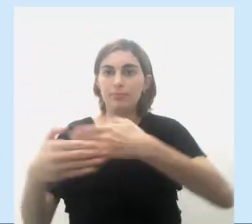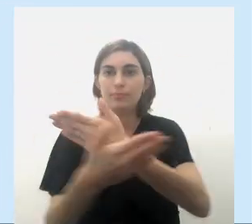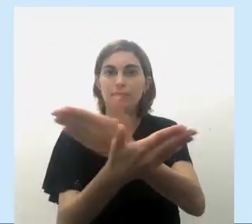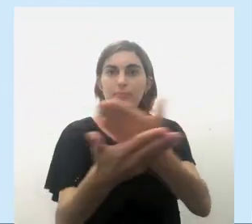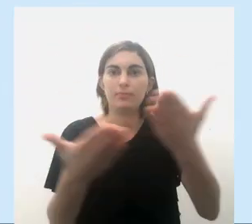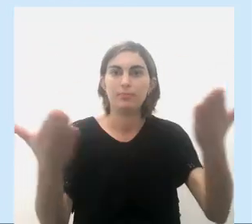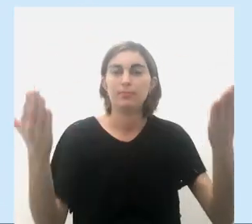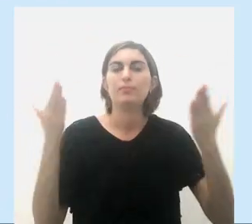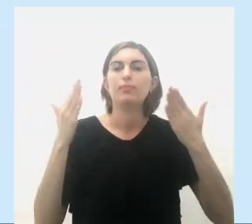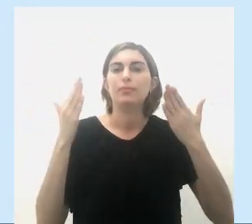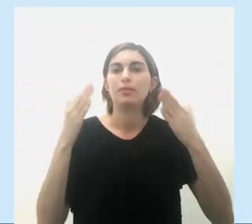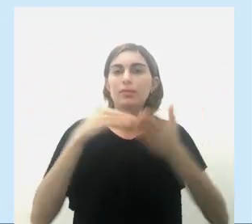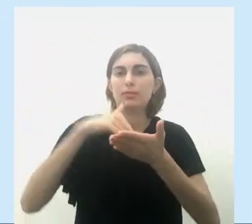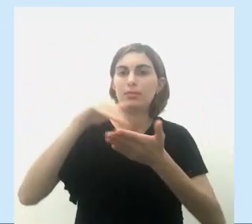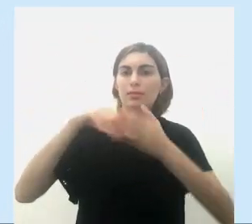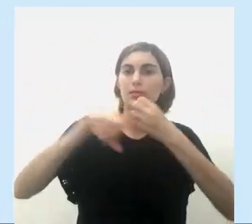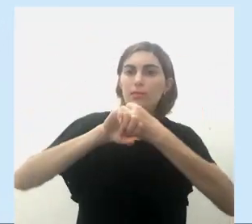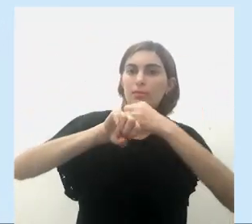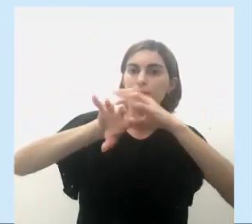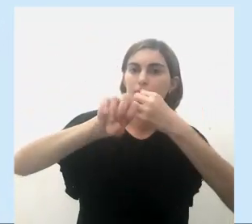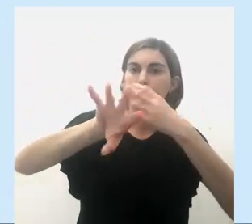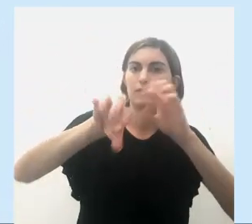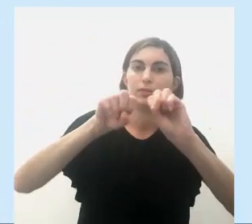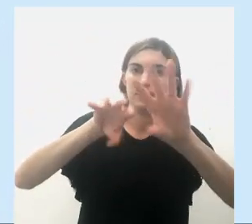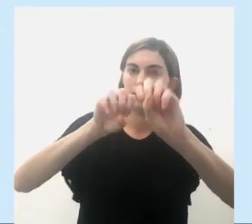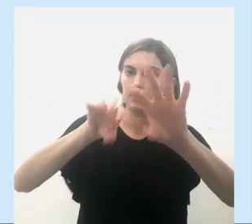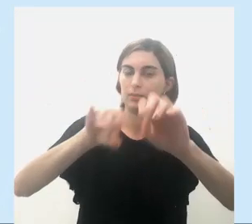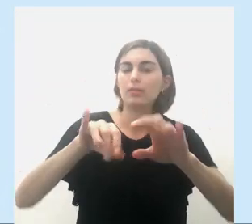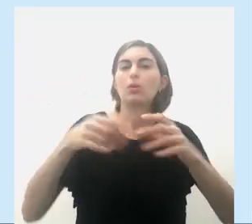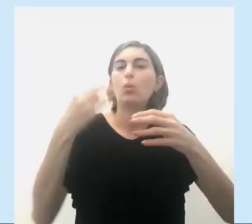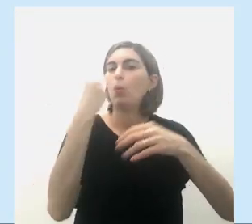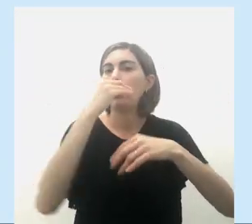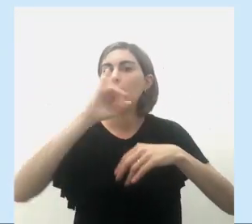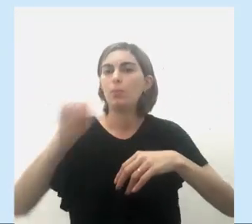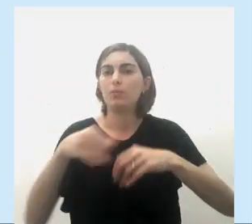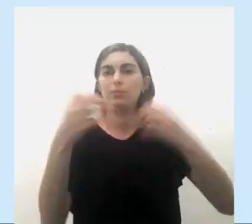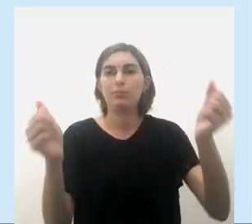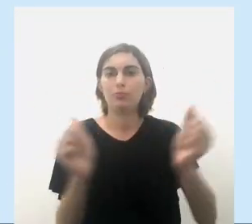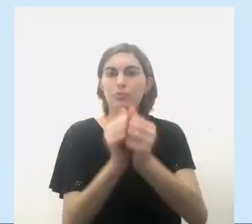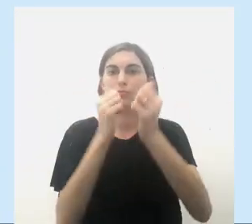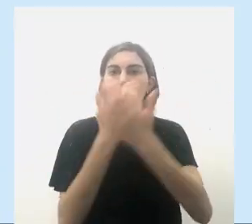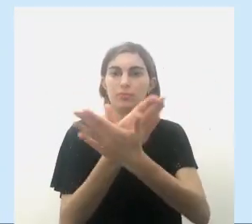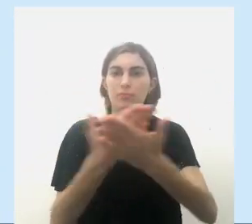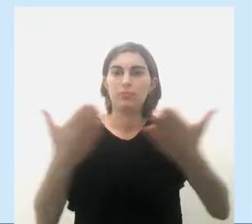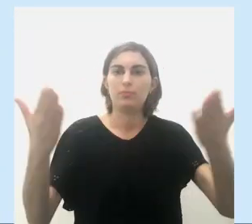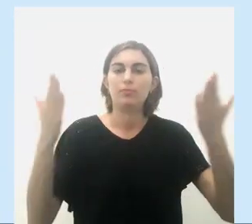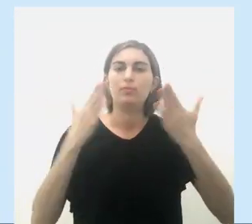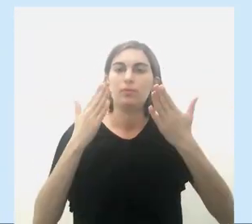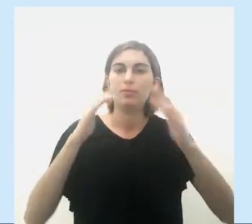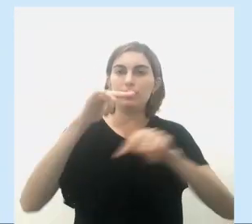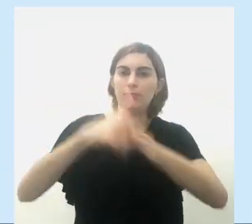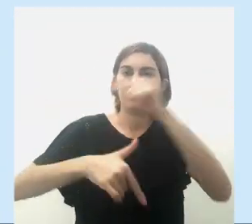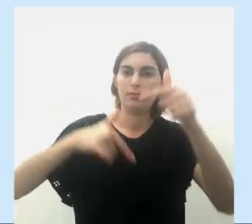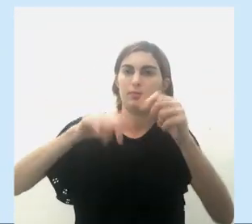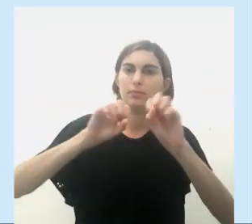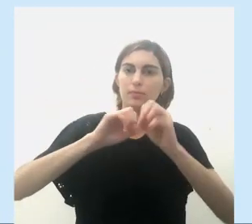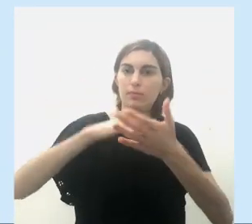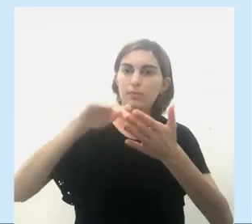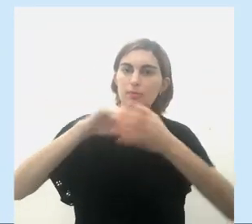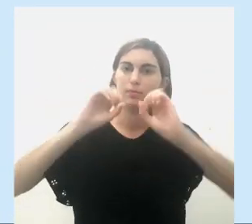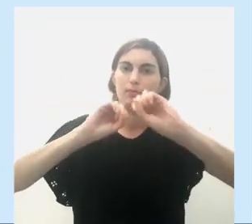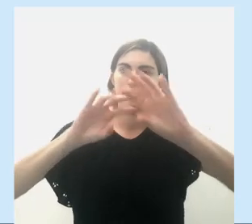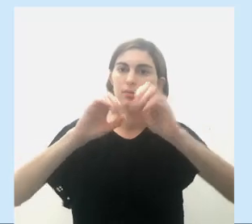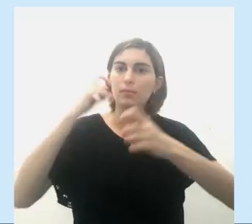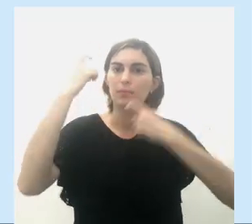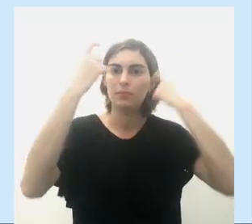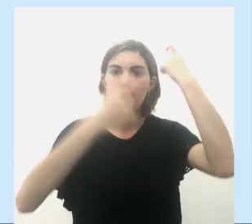participação de vocês, agradeço a Secretaria da Educação com essa oportunidade de estar com vocês, esse trabalho da Secretaria da